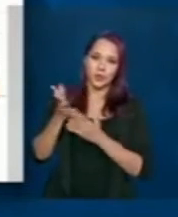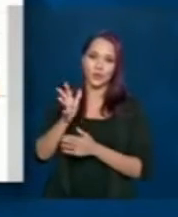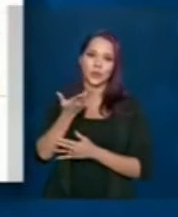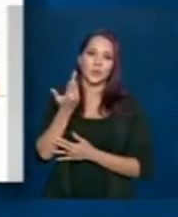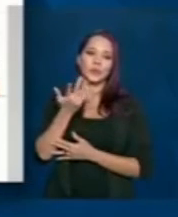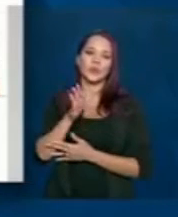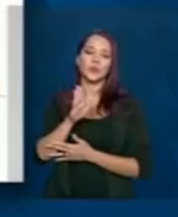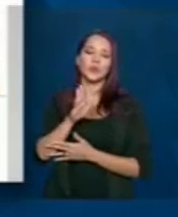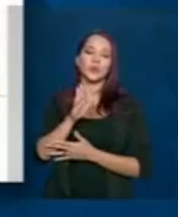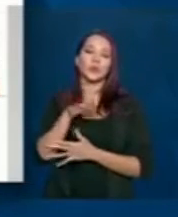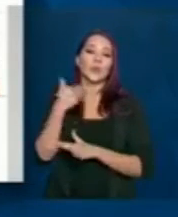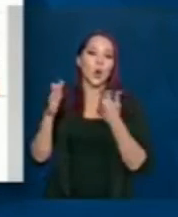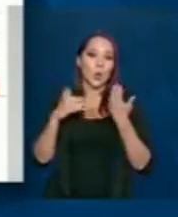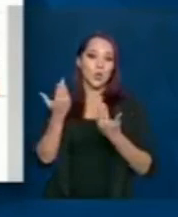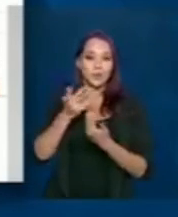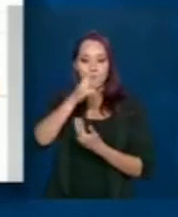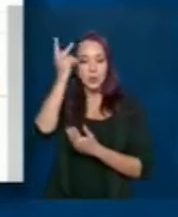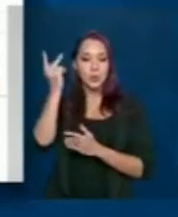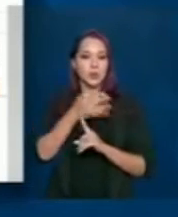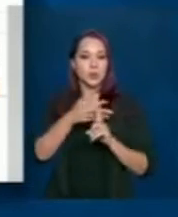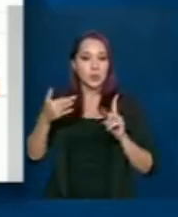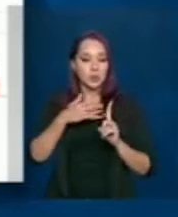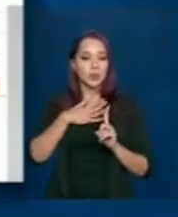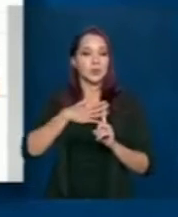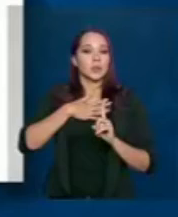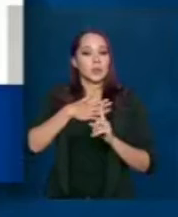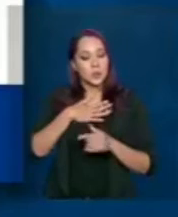SRAG que foram hospitalizados próximo